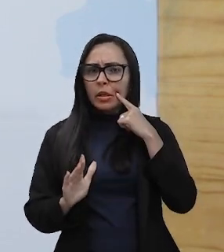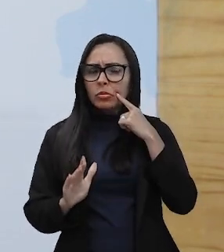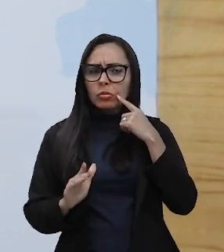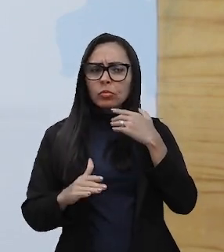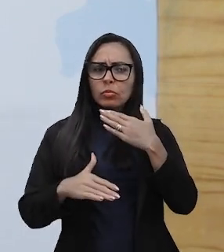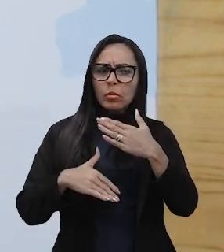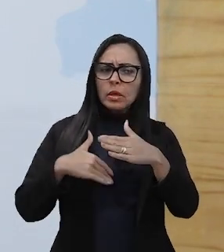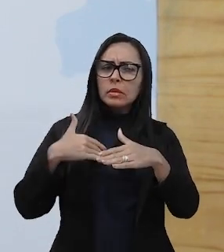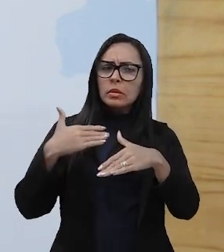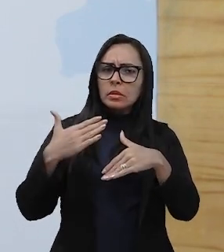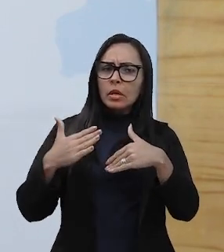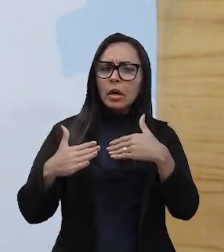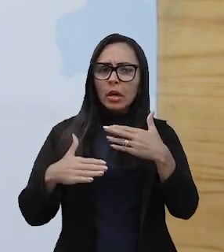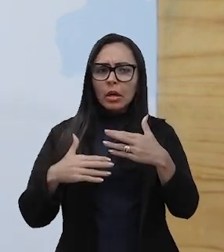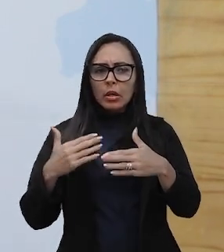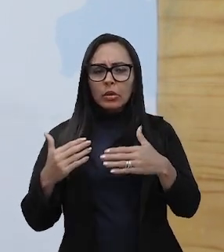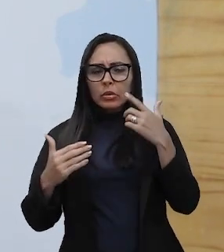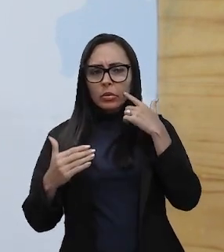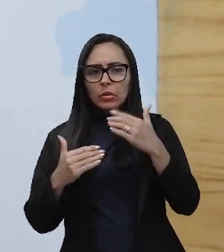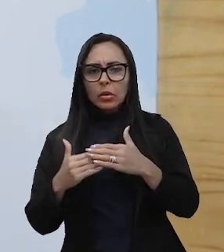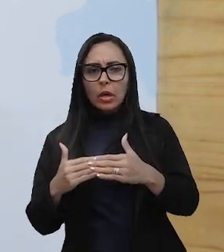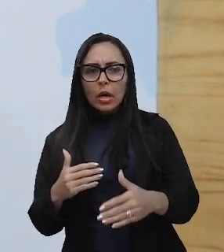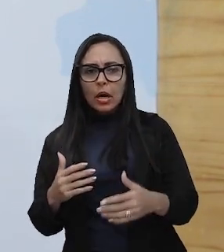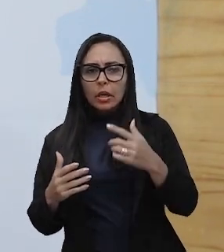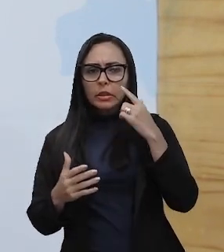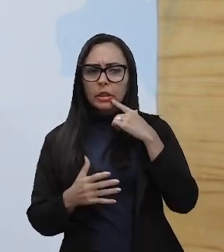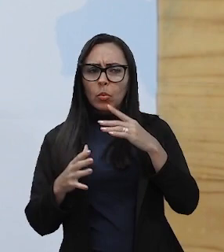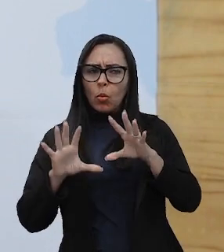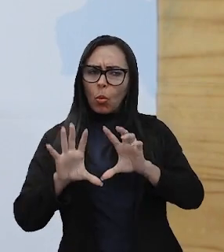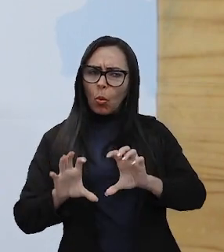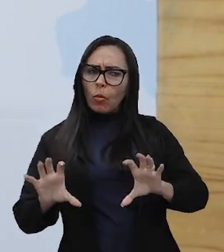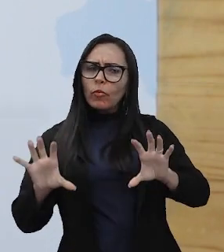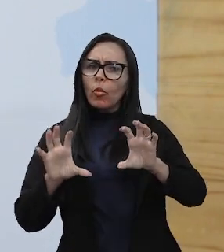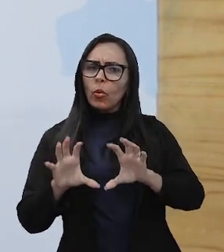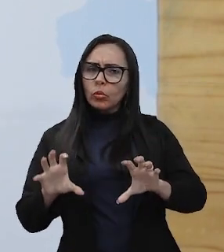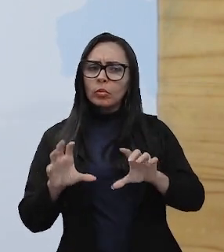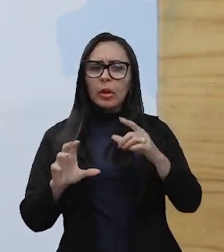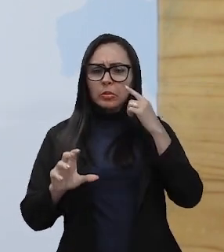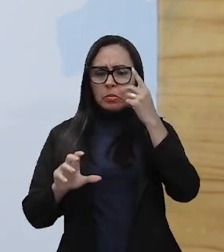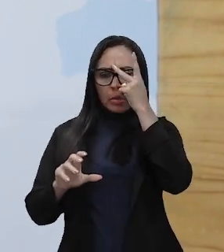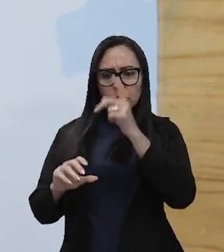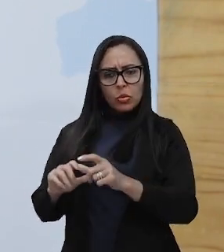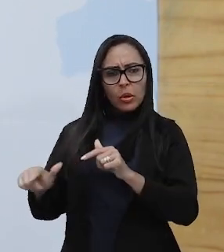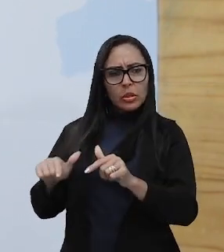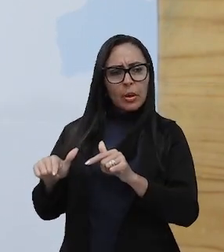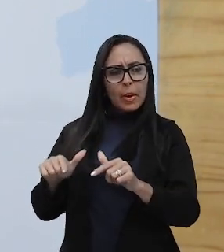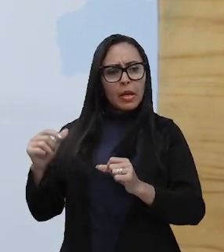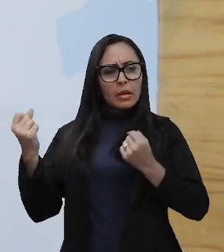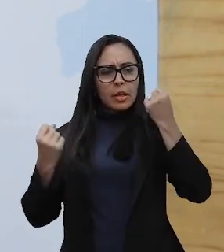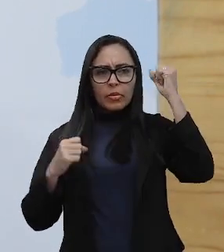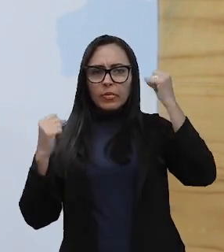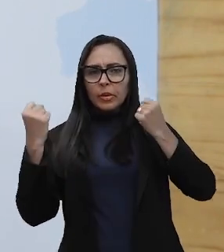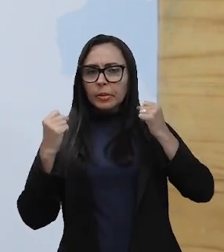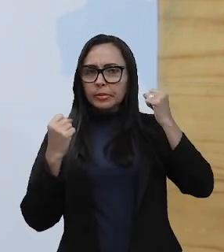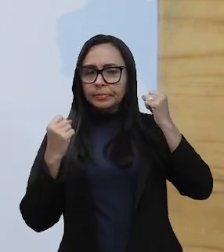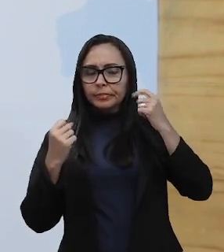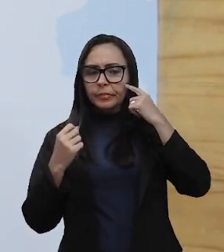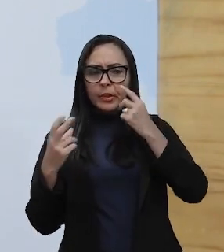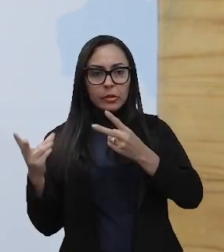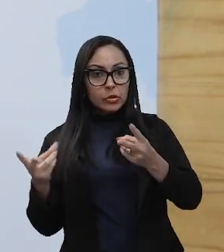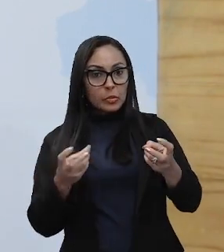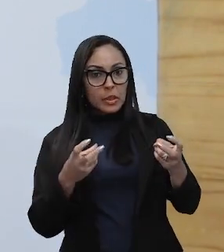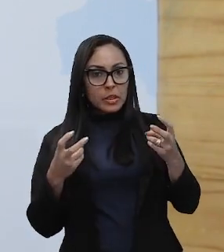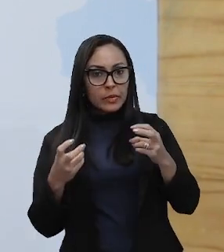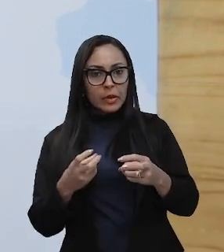a levar em consideração essas questões de conforto para aqueles trabalhadores das fábricas, certo? Porque eles perceberam que,